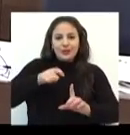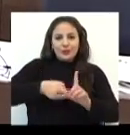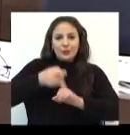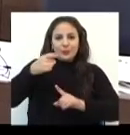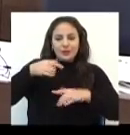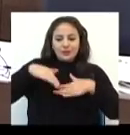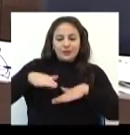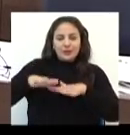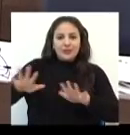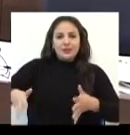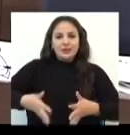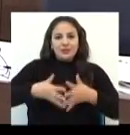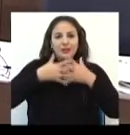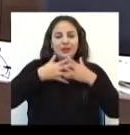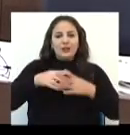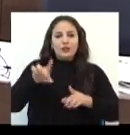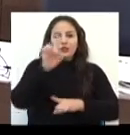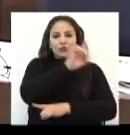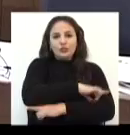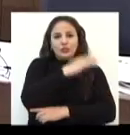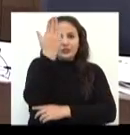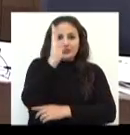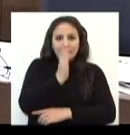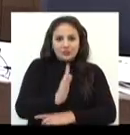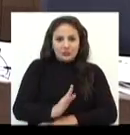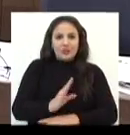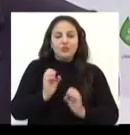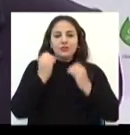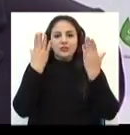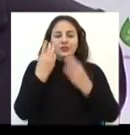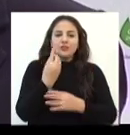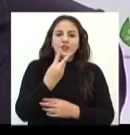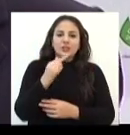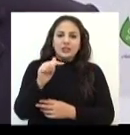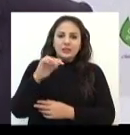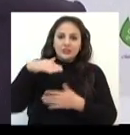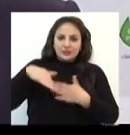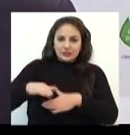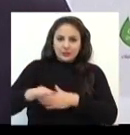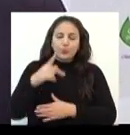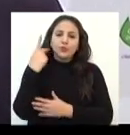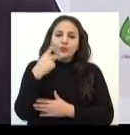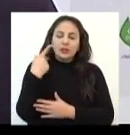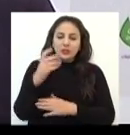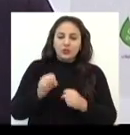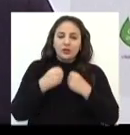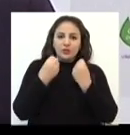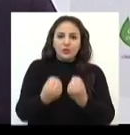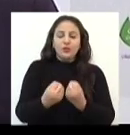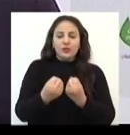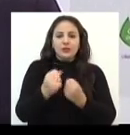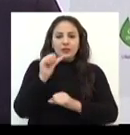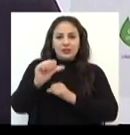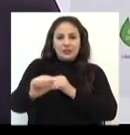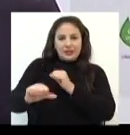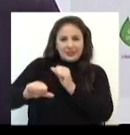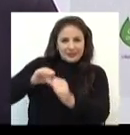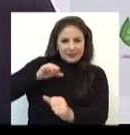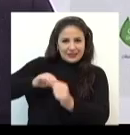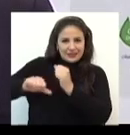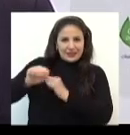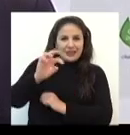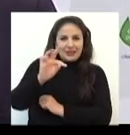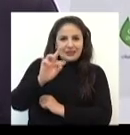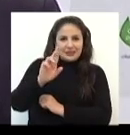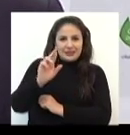Dia Nacional, comemorado em 27 de setembro. O vereador Alberigrando reforça que o transplante é uma